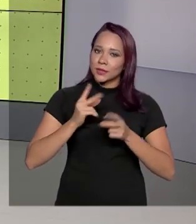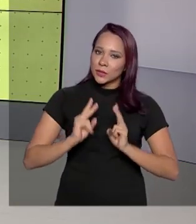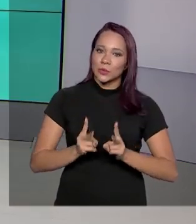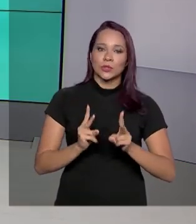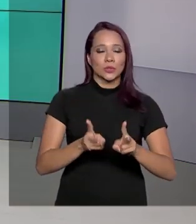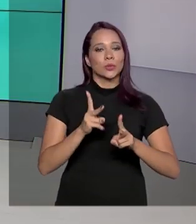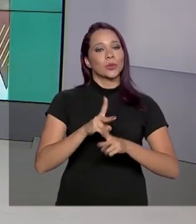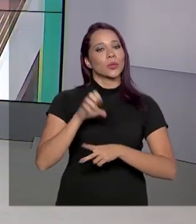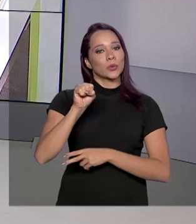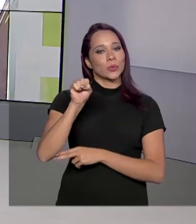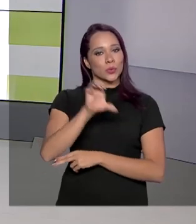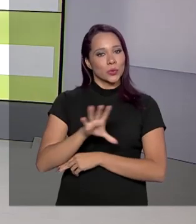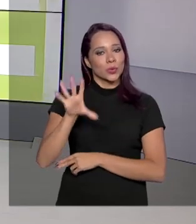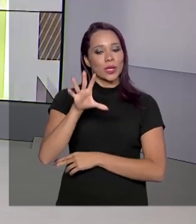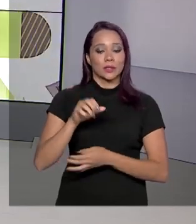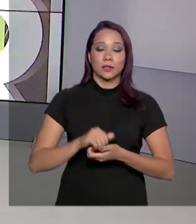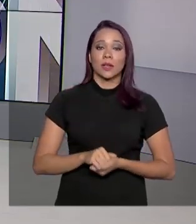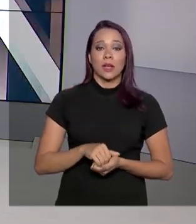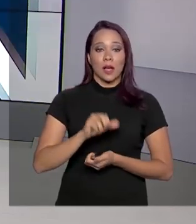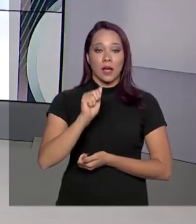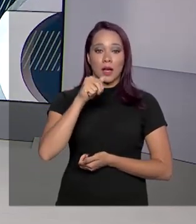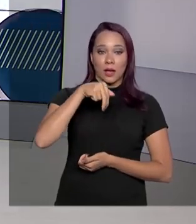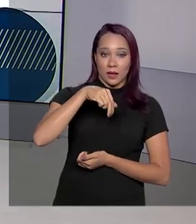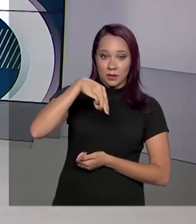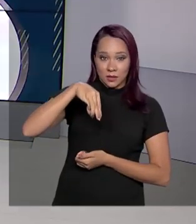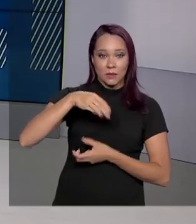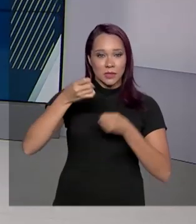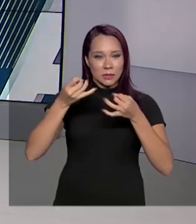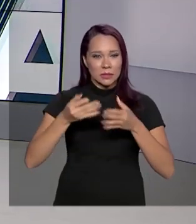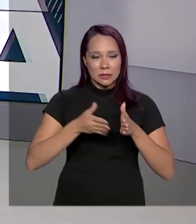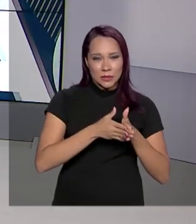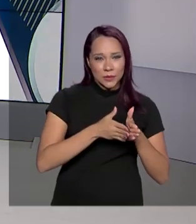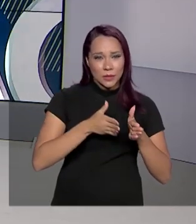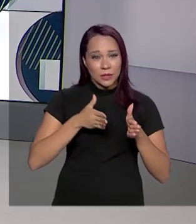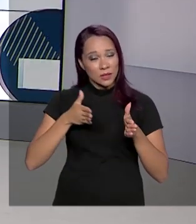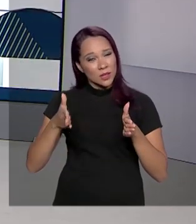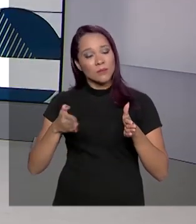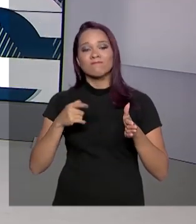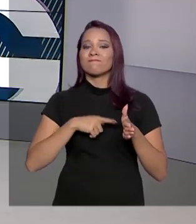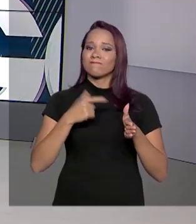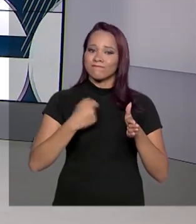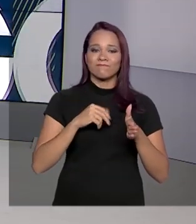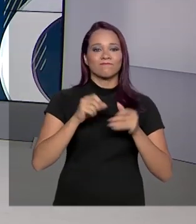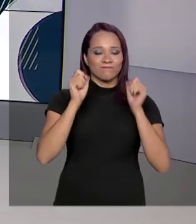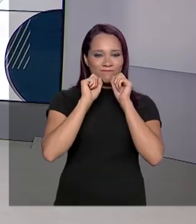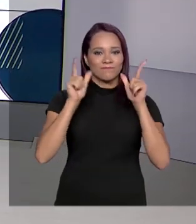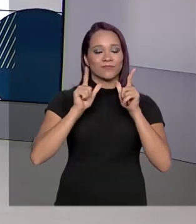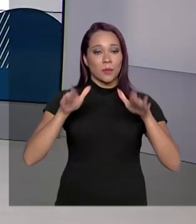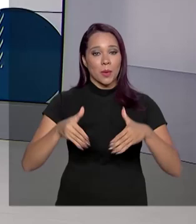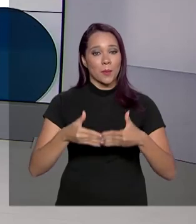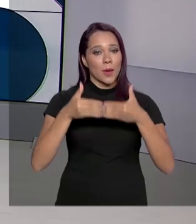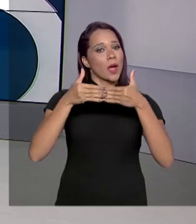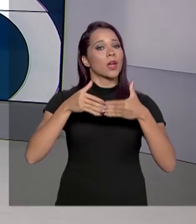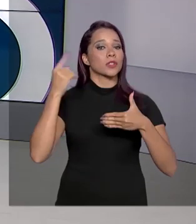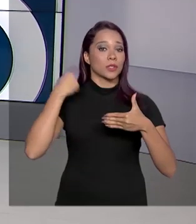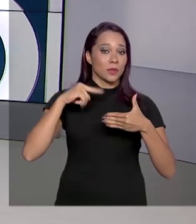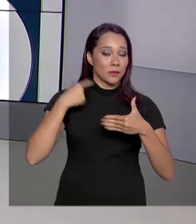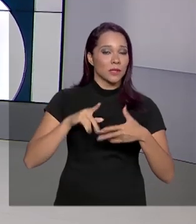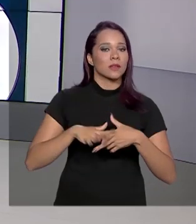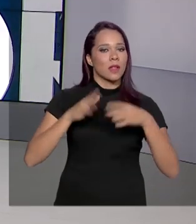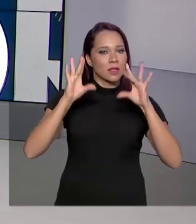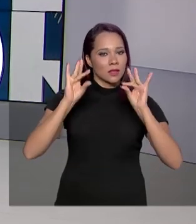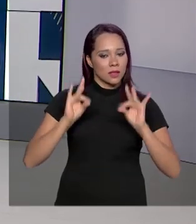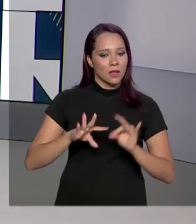estados do sudeste. A Agência Nacional de Mineração estendeu mais uma vez o estado de alerta para as barragens em Minas Gerais. Os